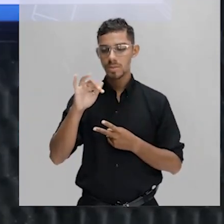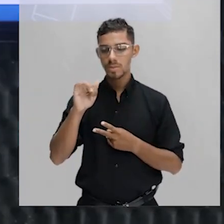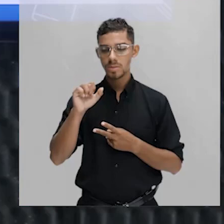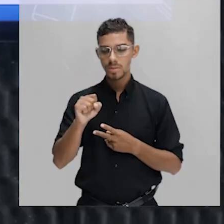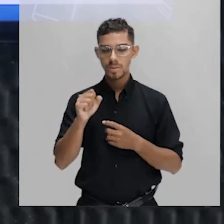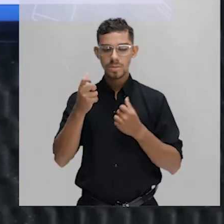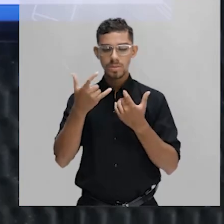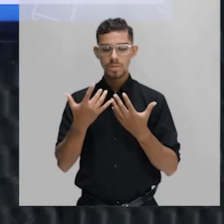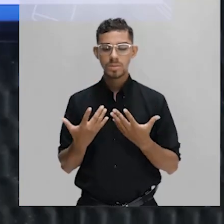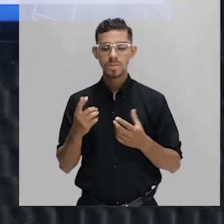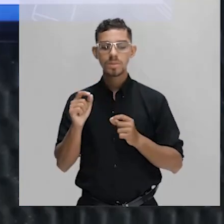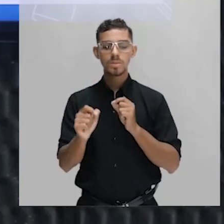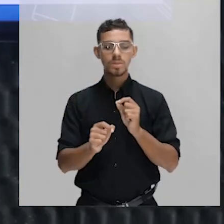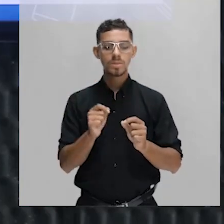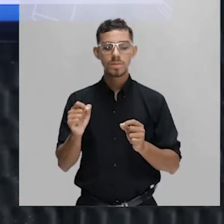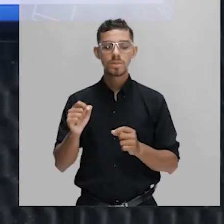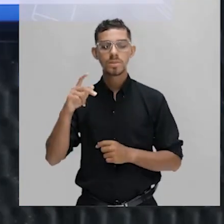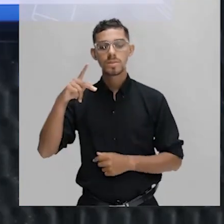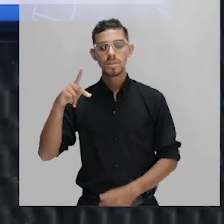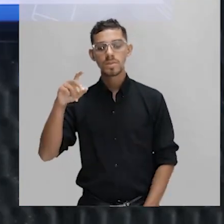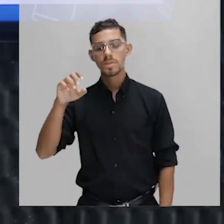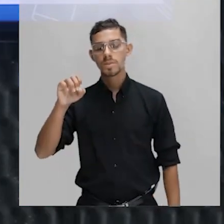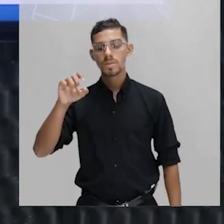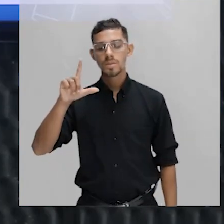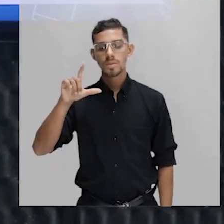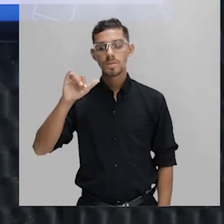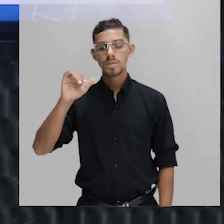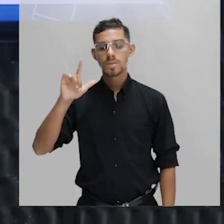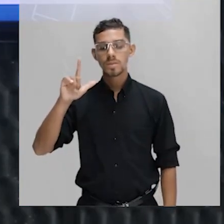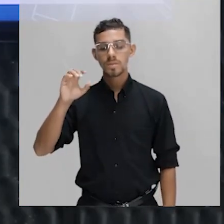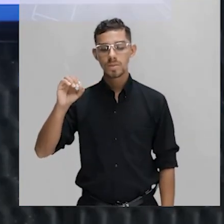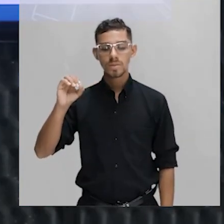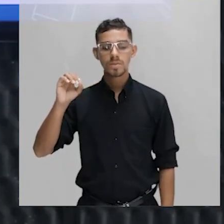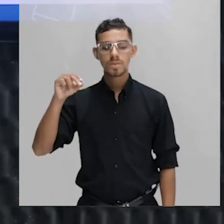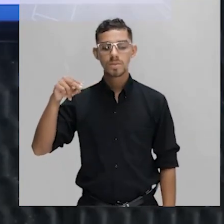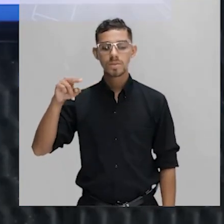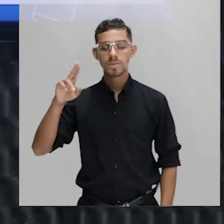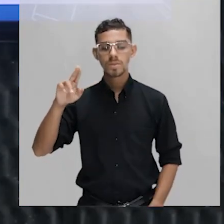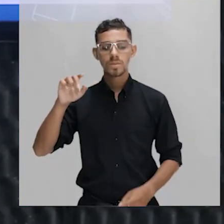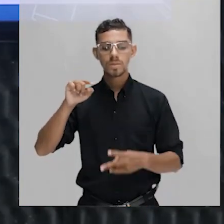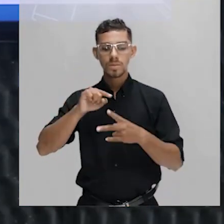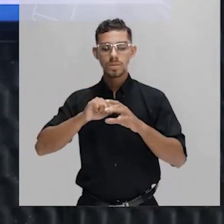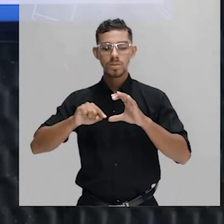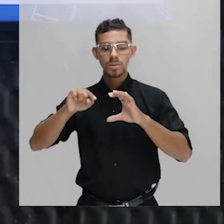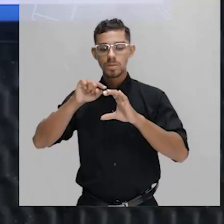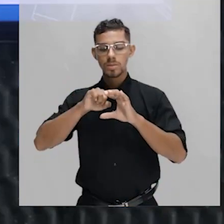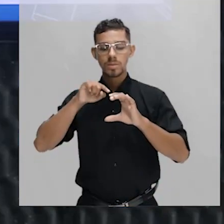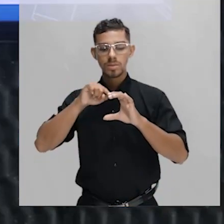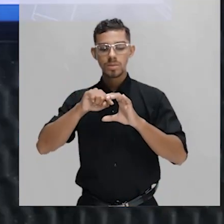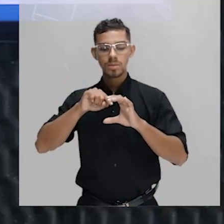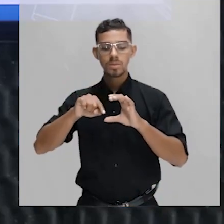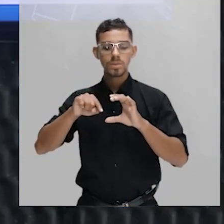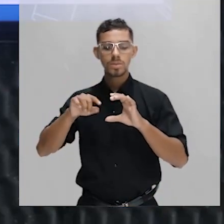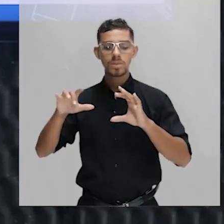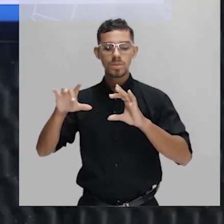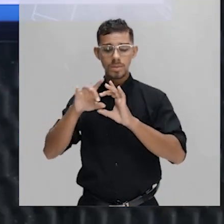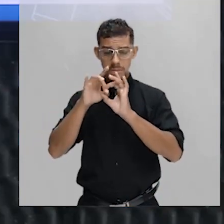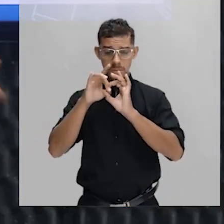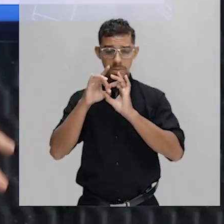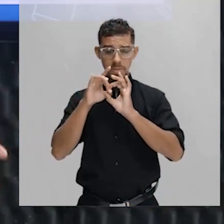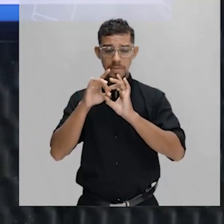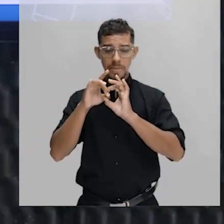polinucleotídeos. Duas fitas de polinucleotídeos. Ou seja, vários nucleotídeos ligados entre si,